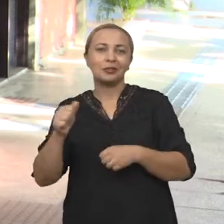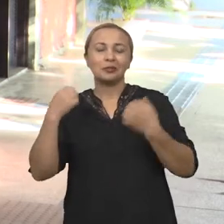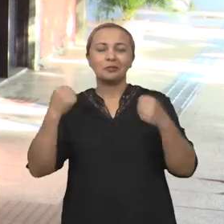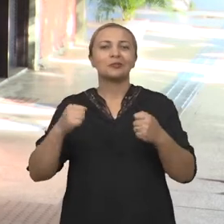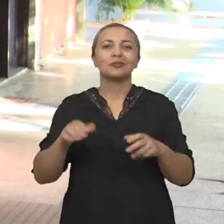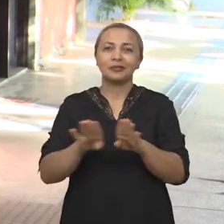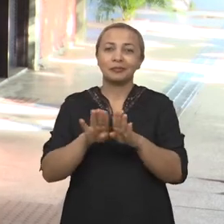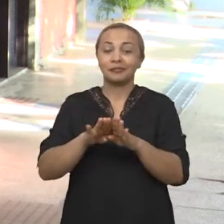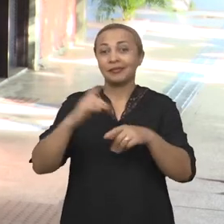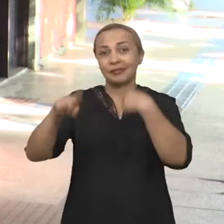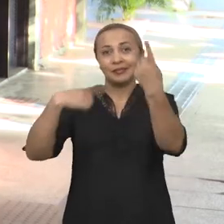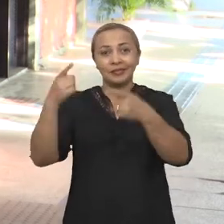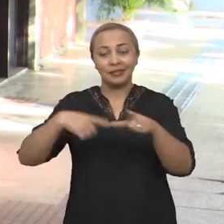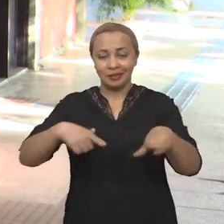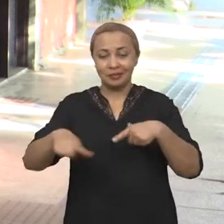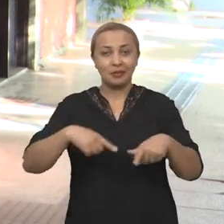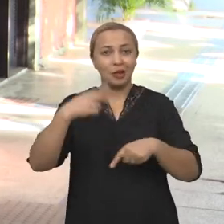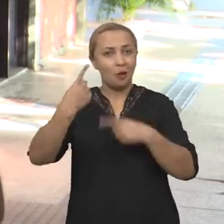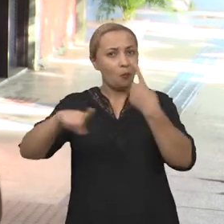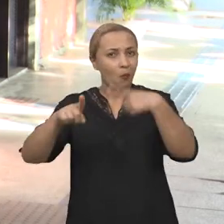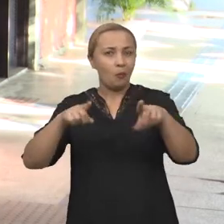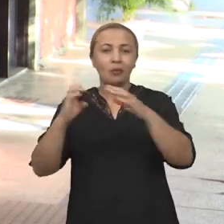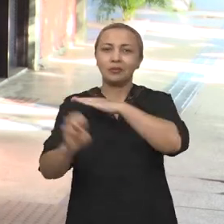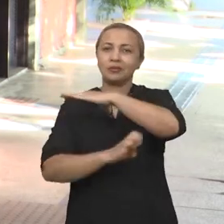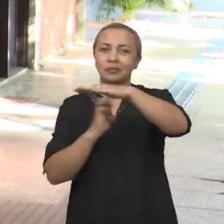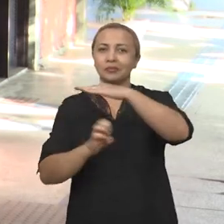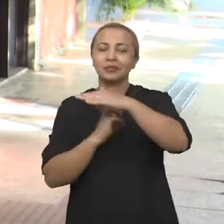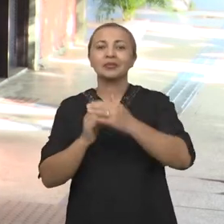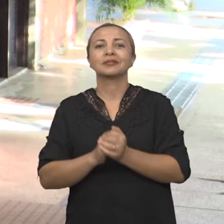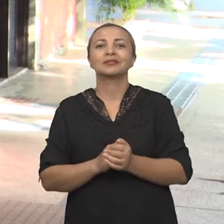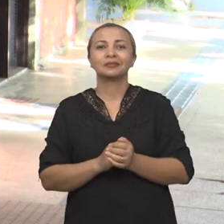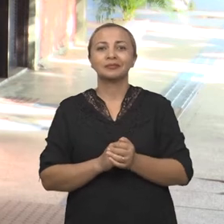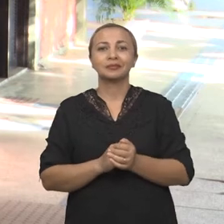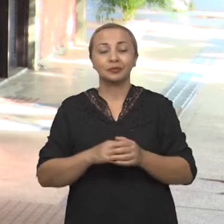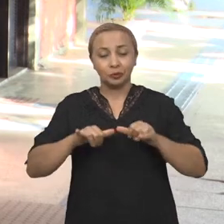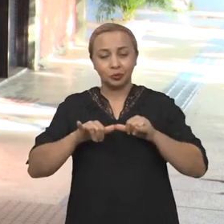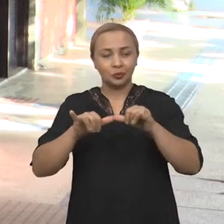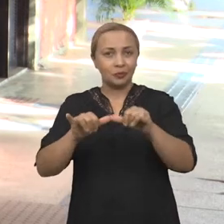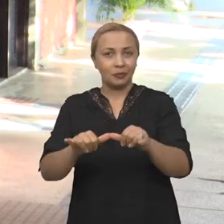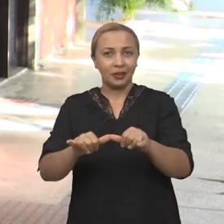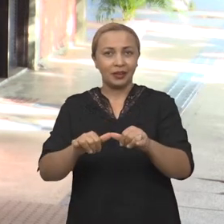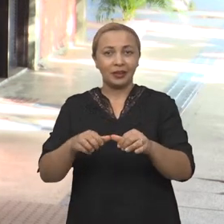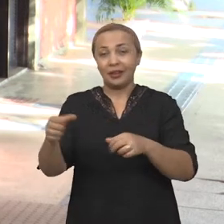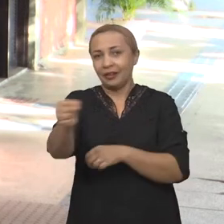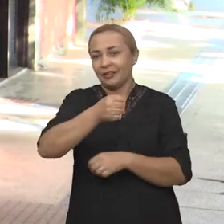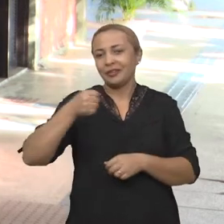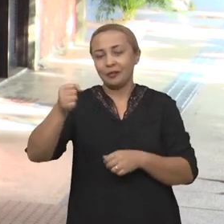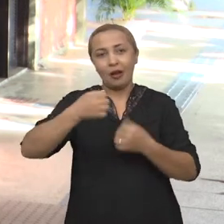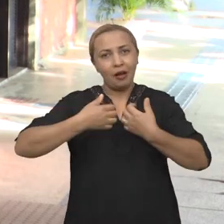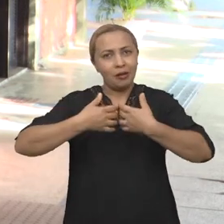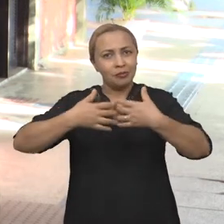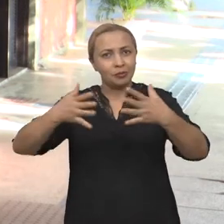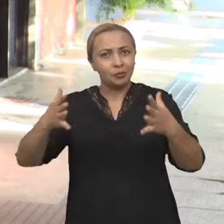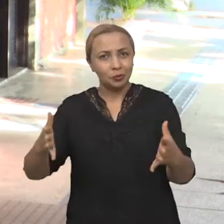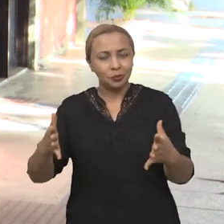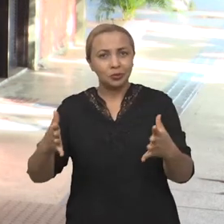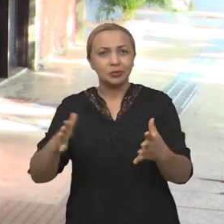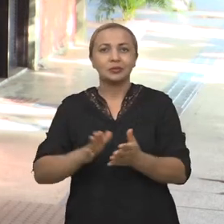possibilidade, além de trabalhar em outras empresas. Mas, assim, o mercado da cerveja abre muitas